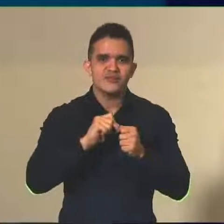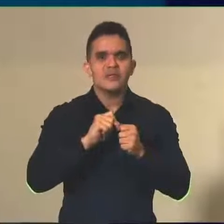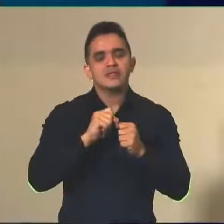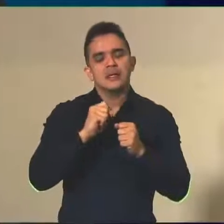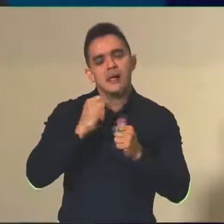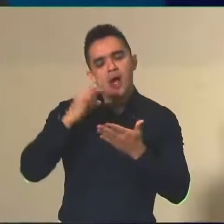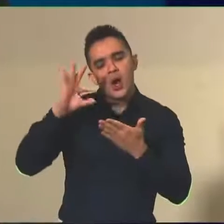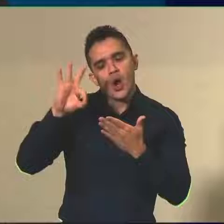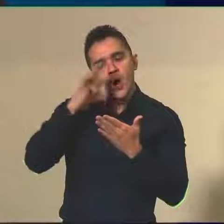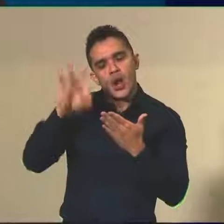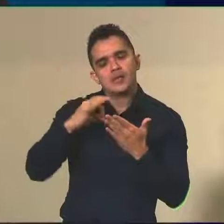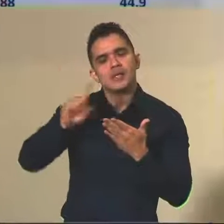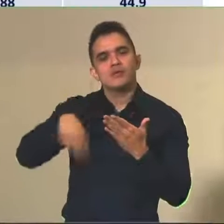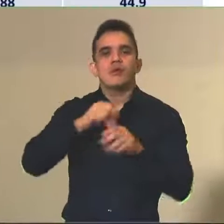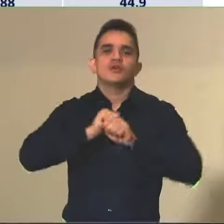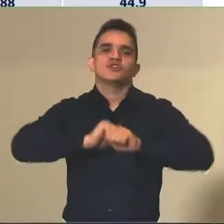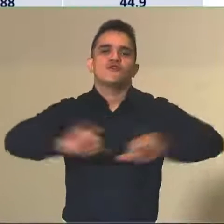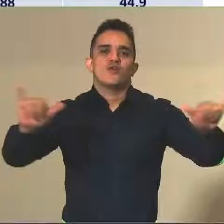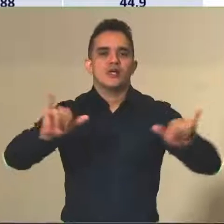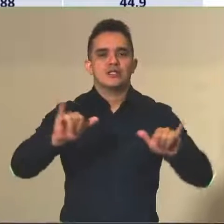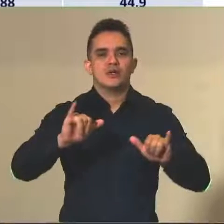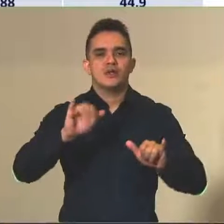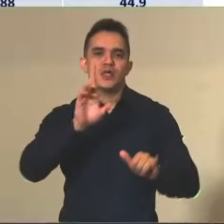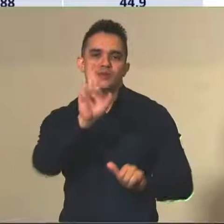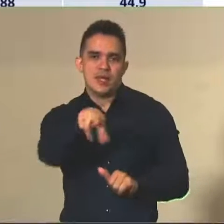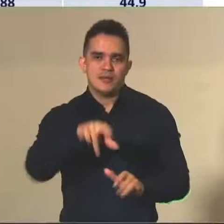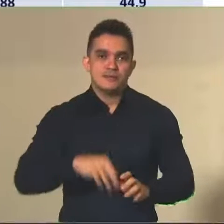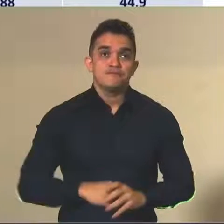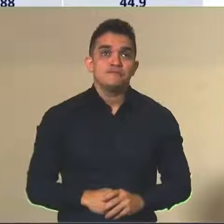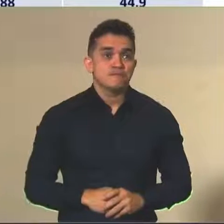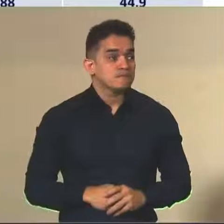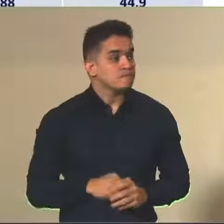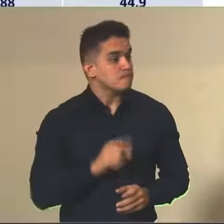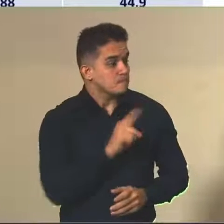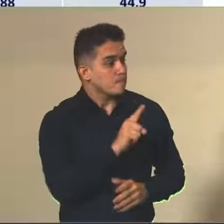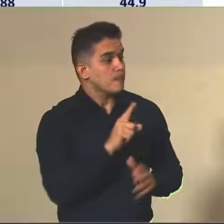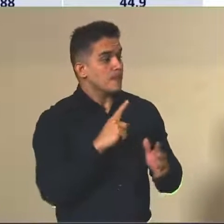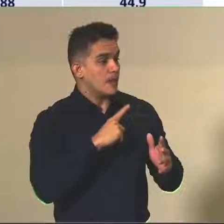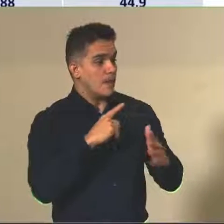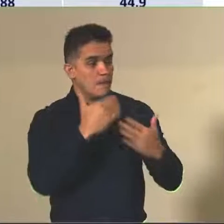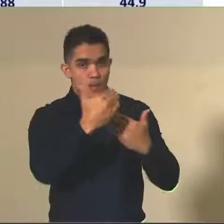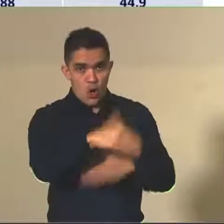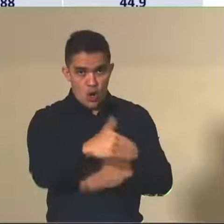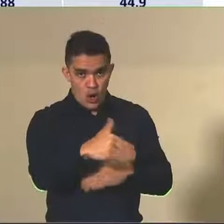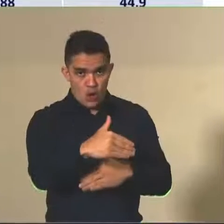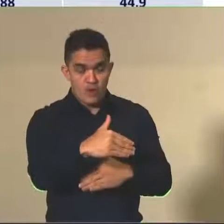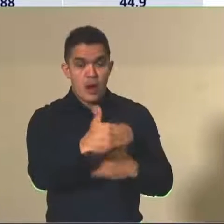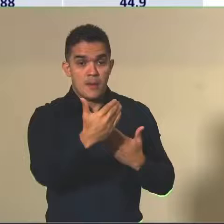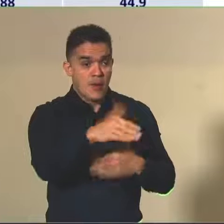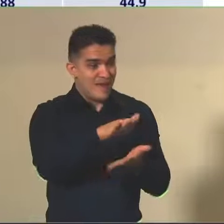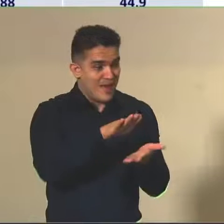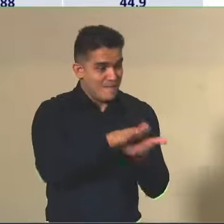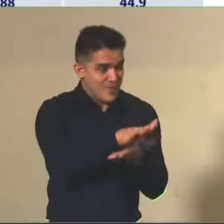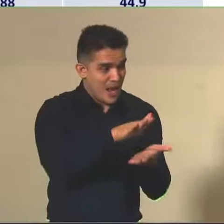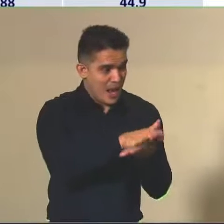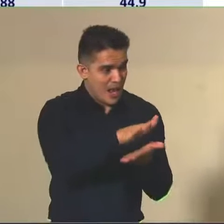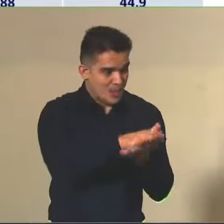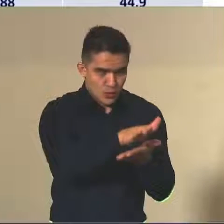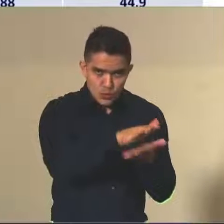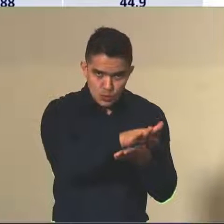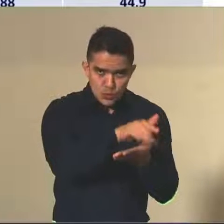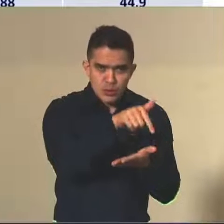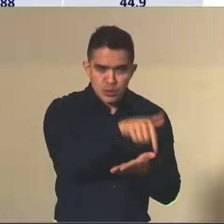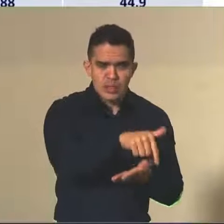Aqui tem os dados, então, dos presentes na prova, no Enem, em formato impresso, nós tivemos 3